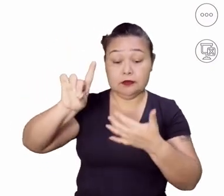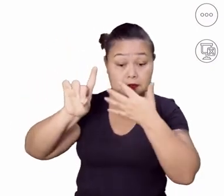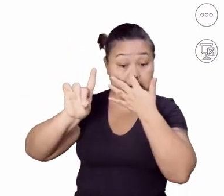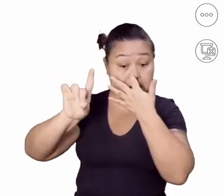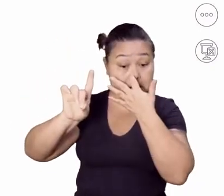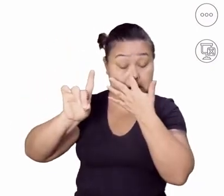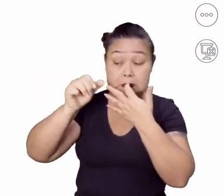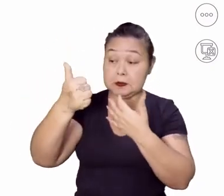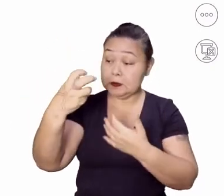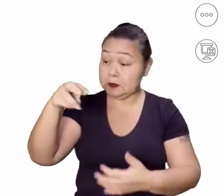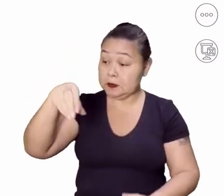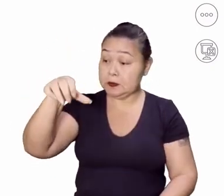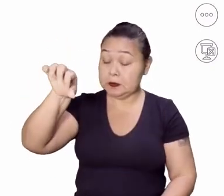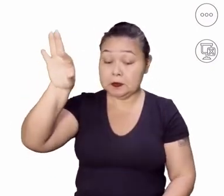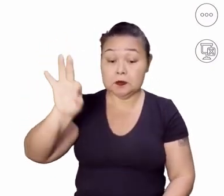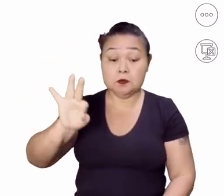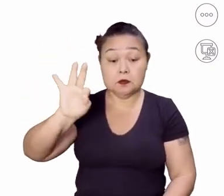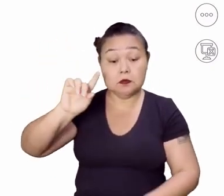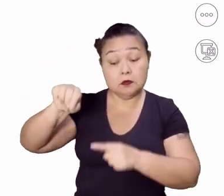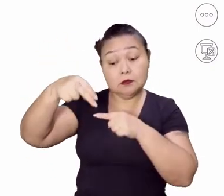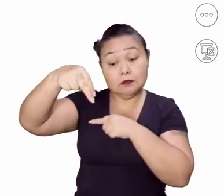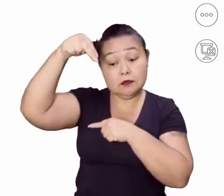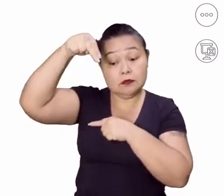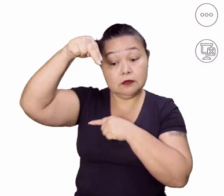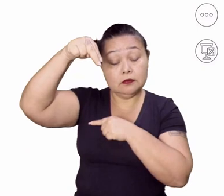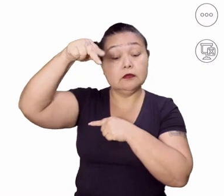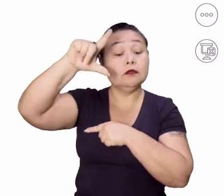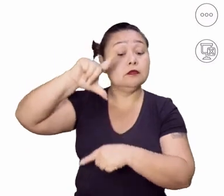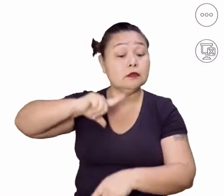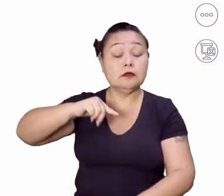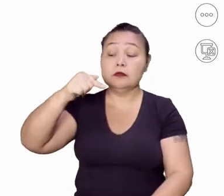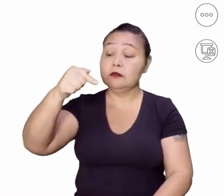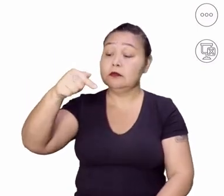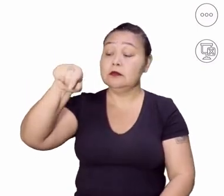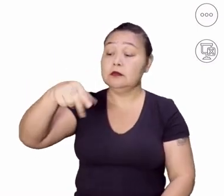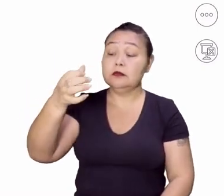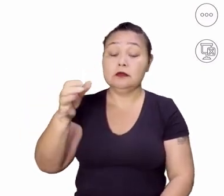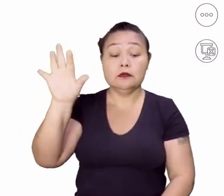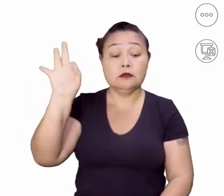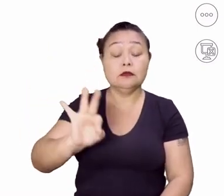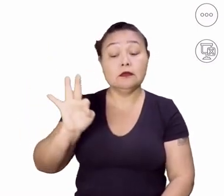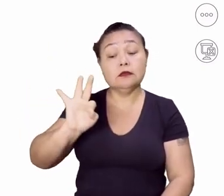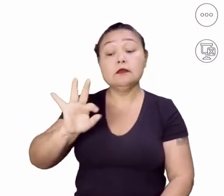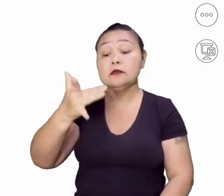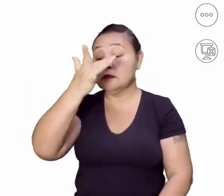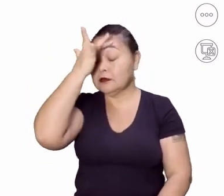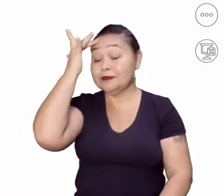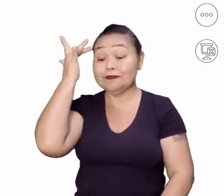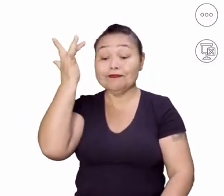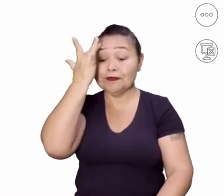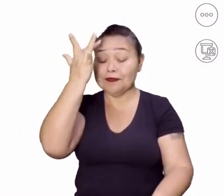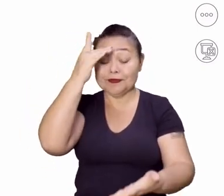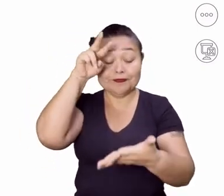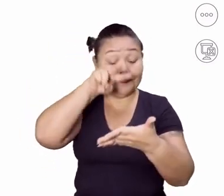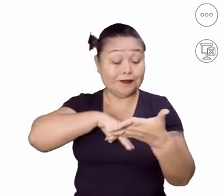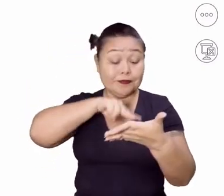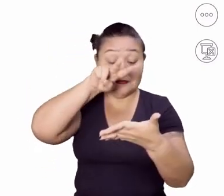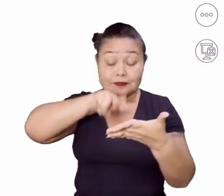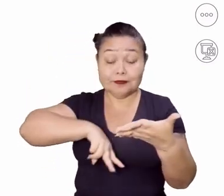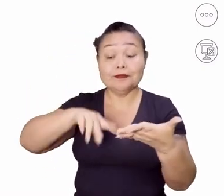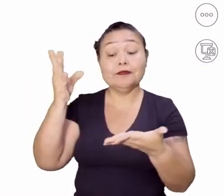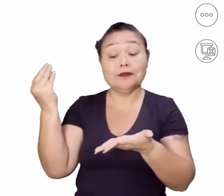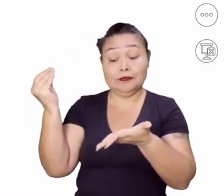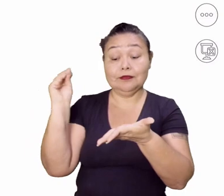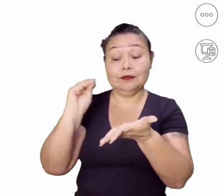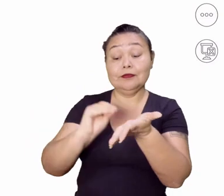3,9%, seguida do Norte. O Norte ainda tem 7,6% de pessoas analfabetas, né? O que também é um